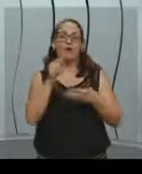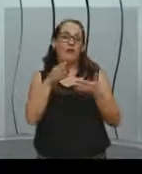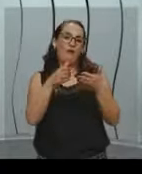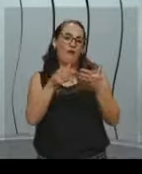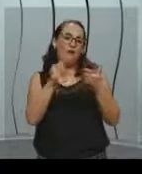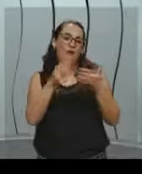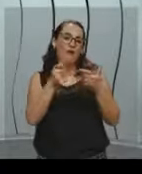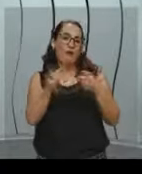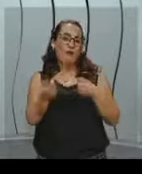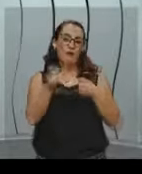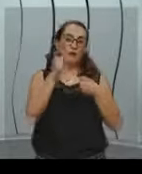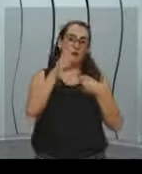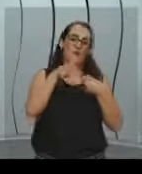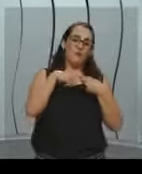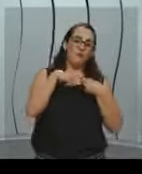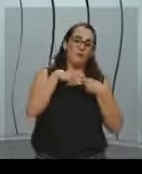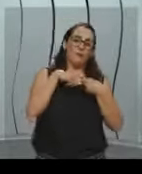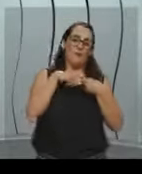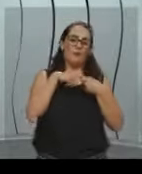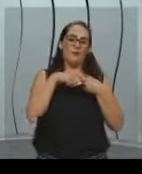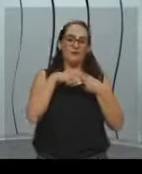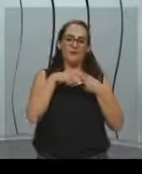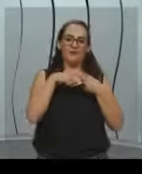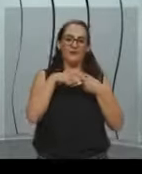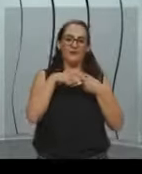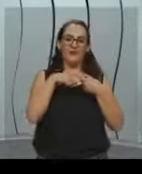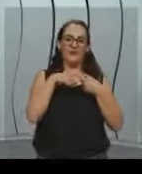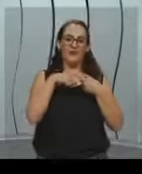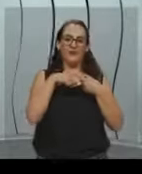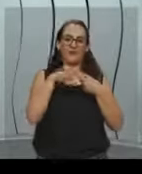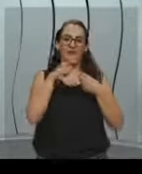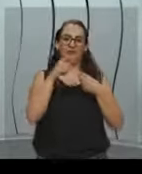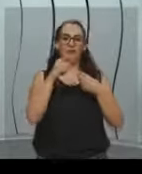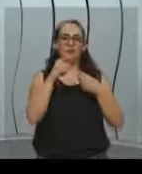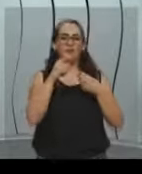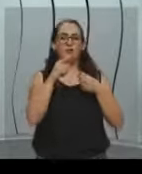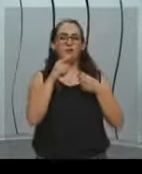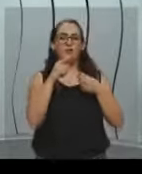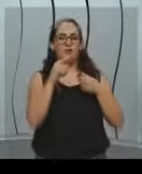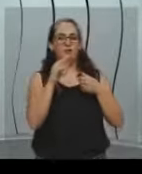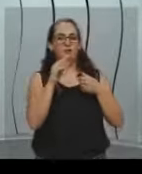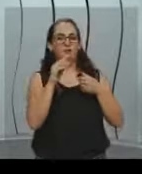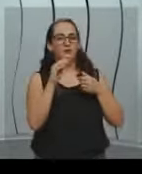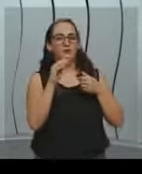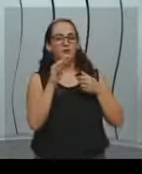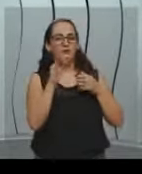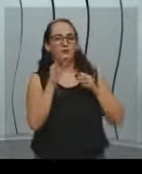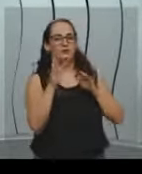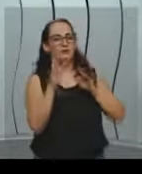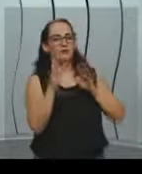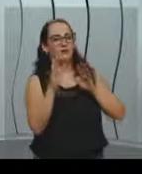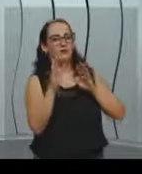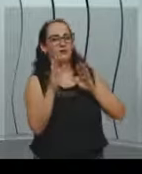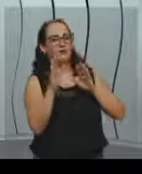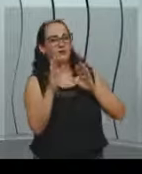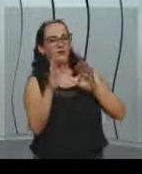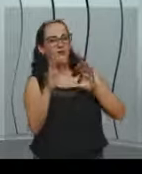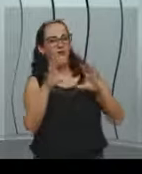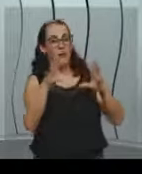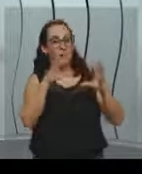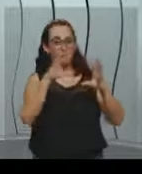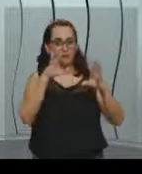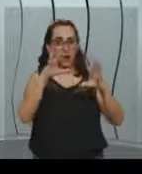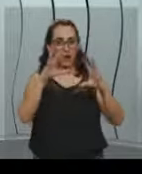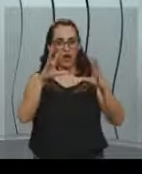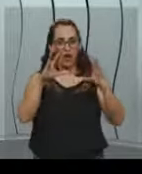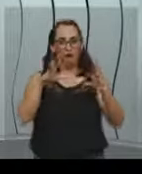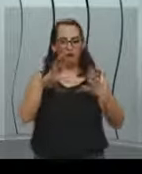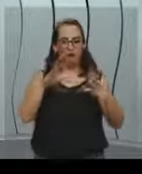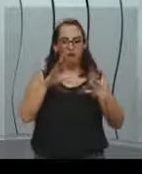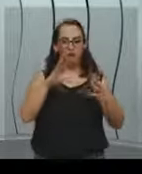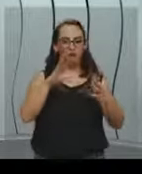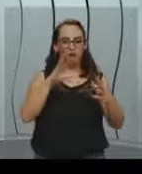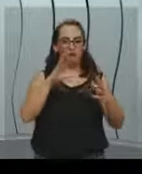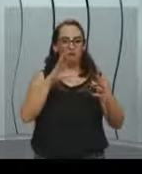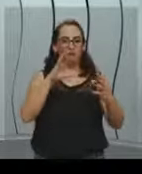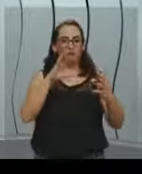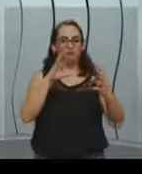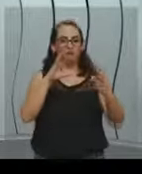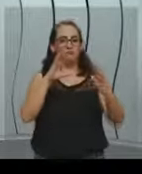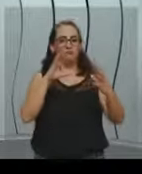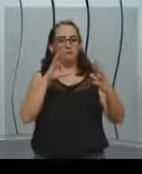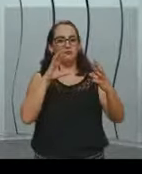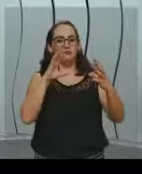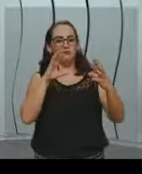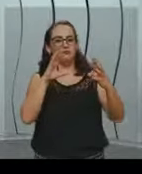para voltar a imagem, aí vai lá em câmera lenta e verifica se a bola saiu fora da linha ou não. É um